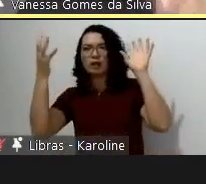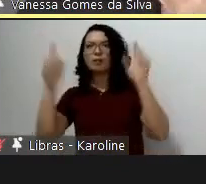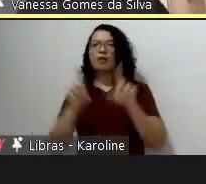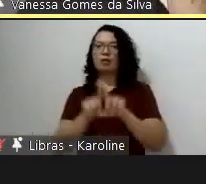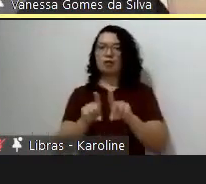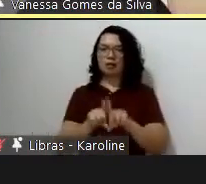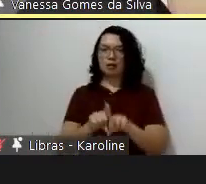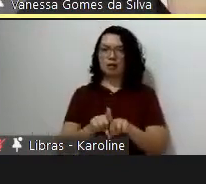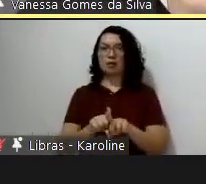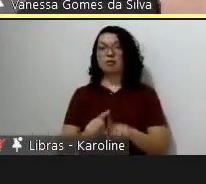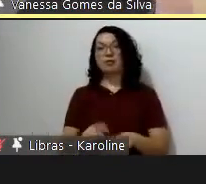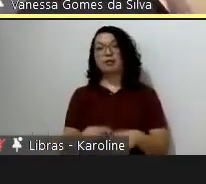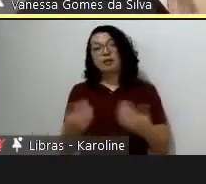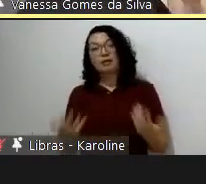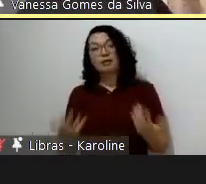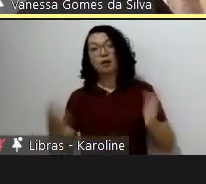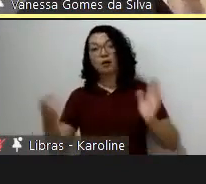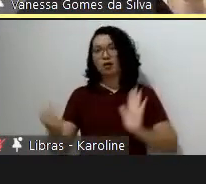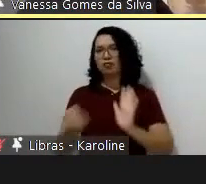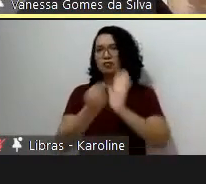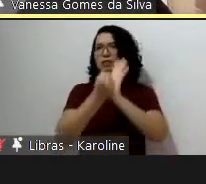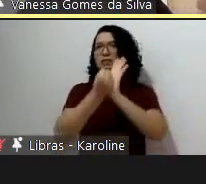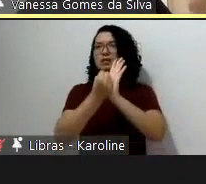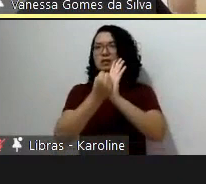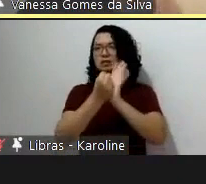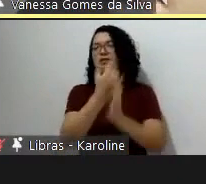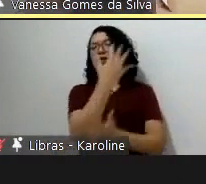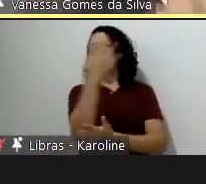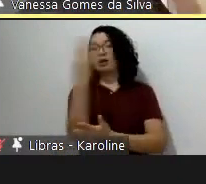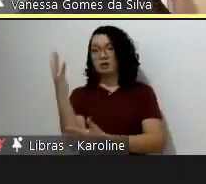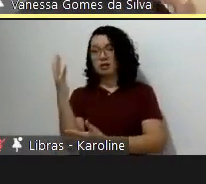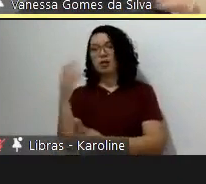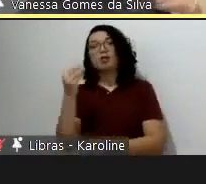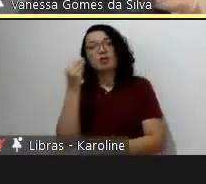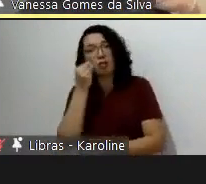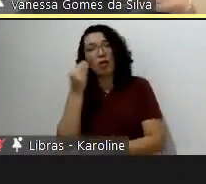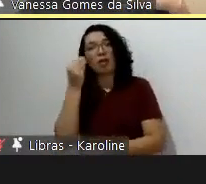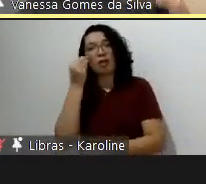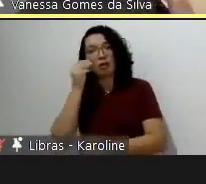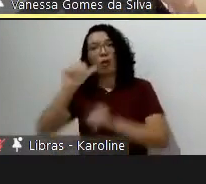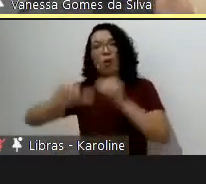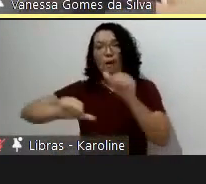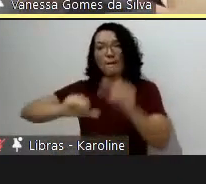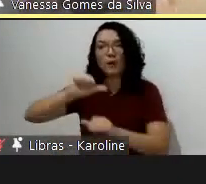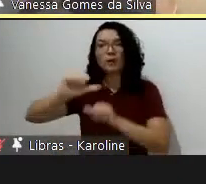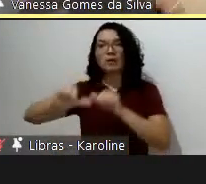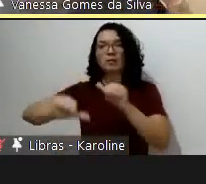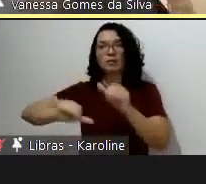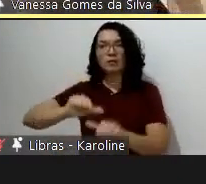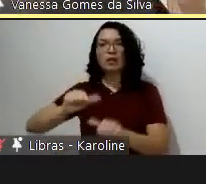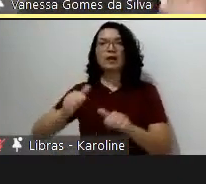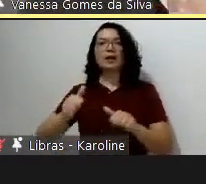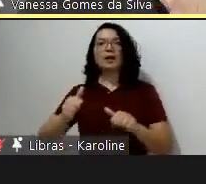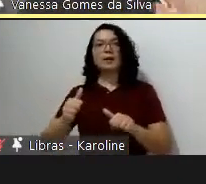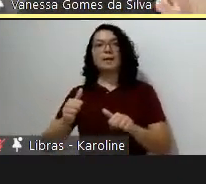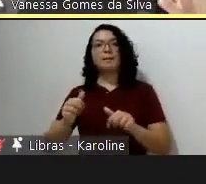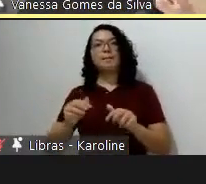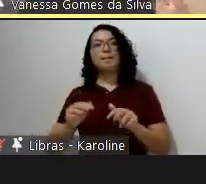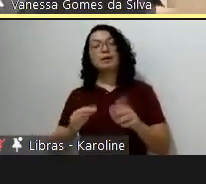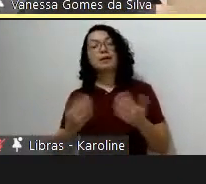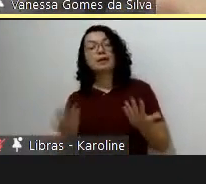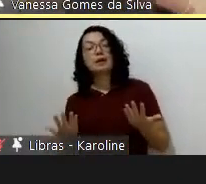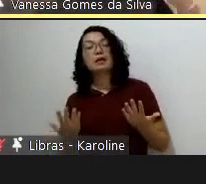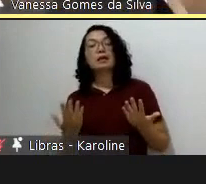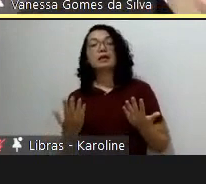Aquelas certificações também tentaram se atualizar para serem pegas no contrapé e começaram a dar oportunidade